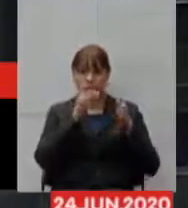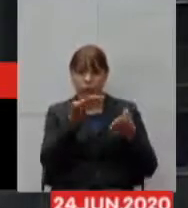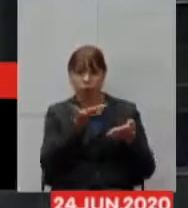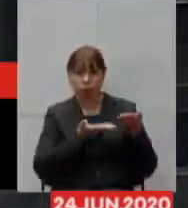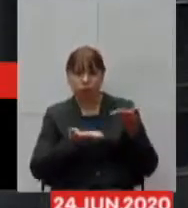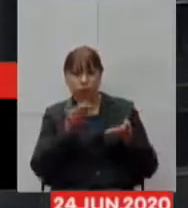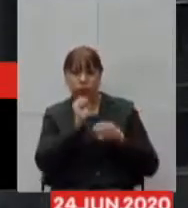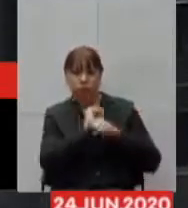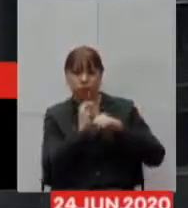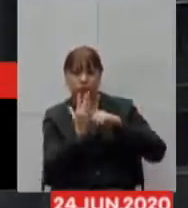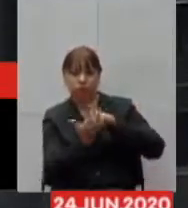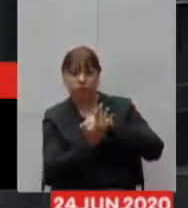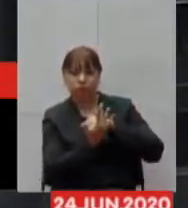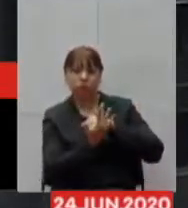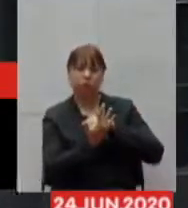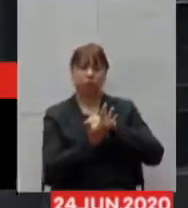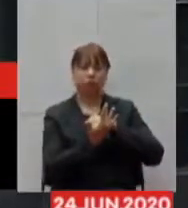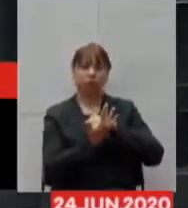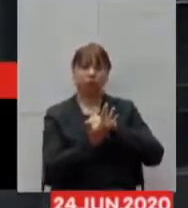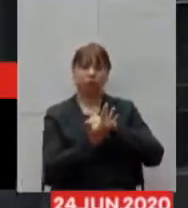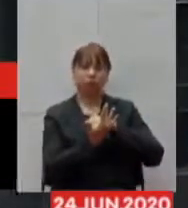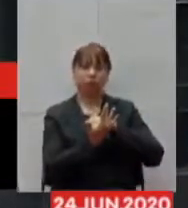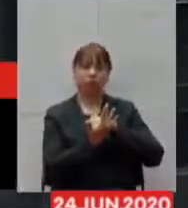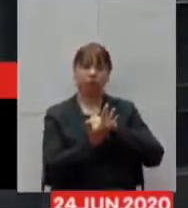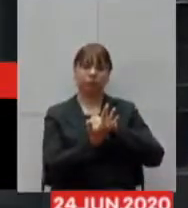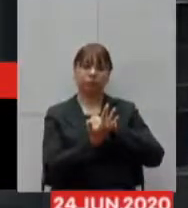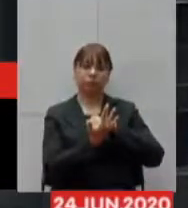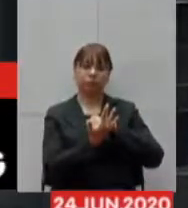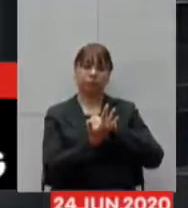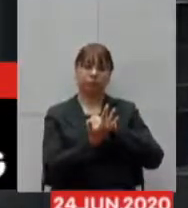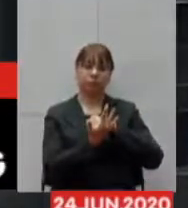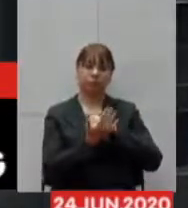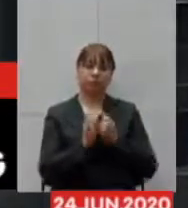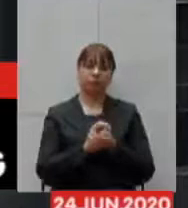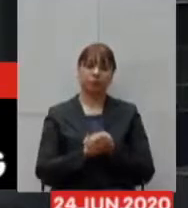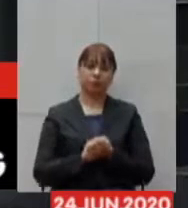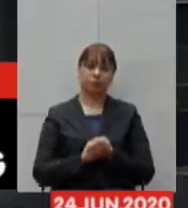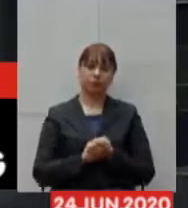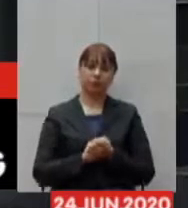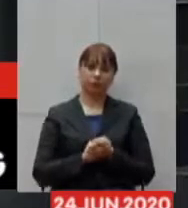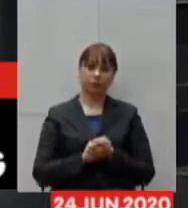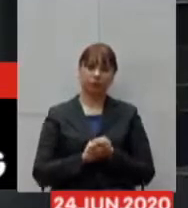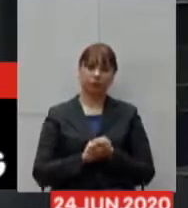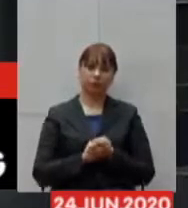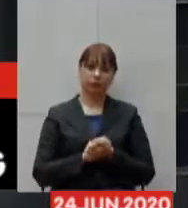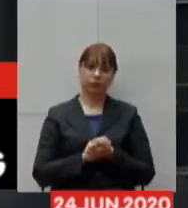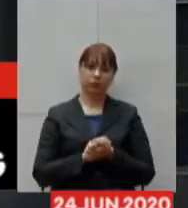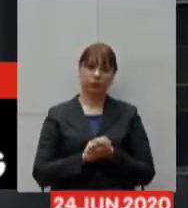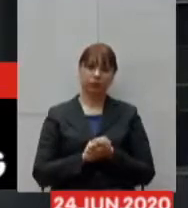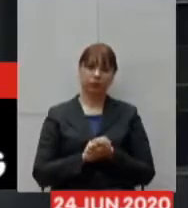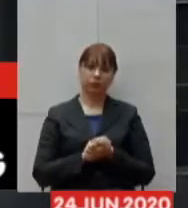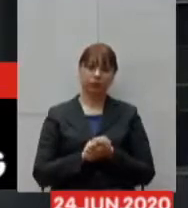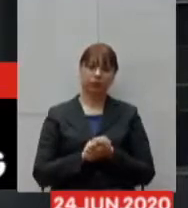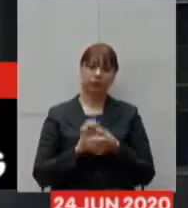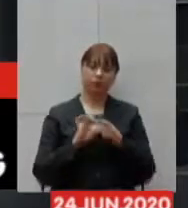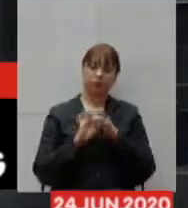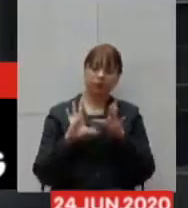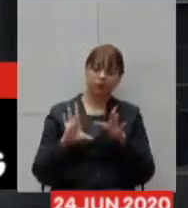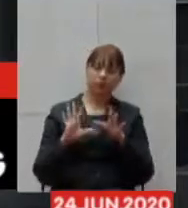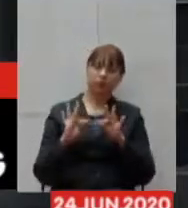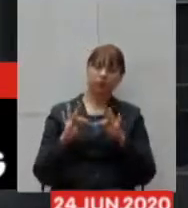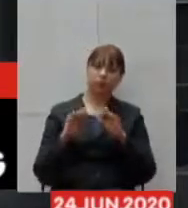é 100% aberto para os órgãos de controle e também